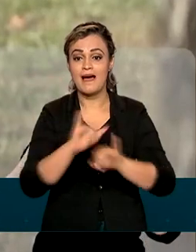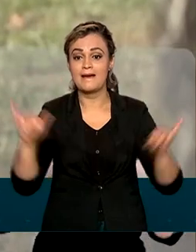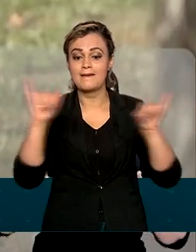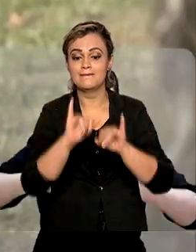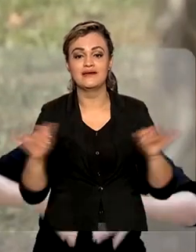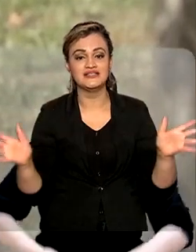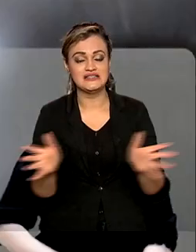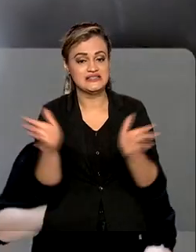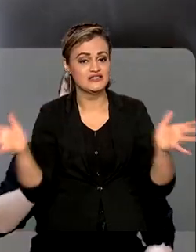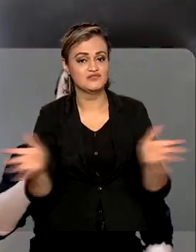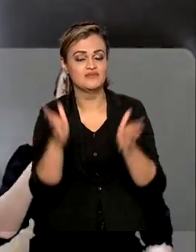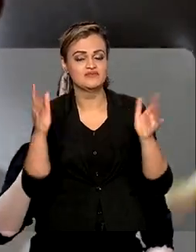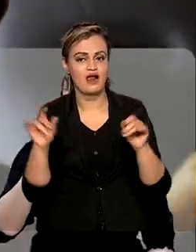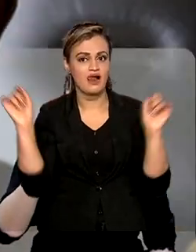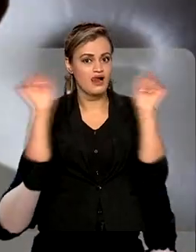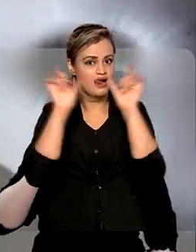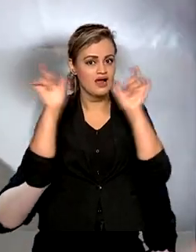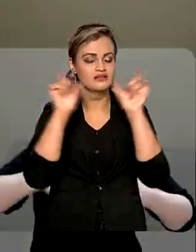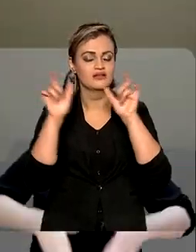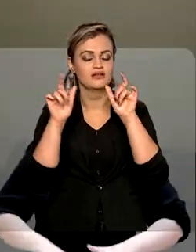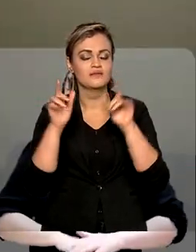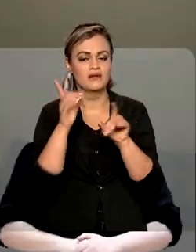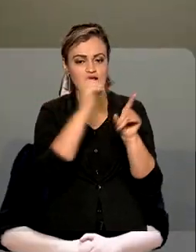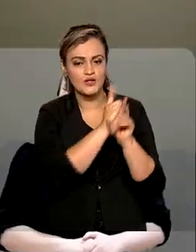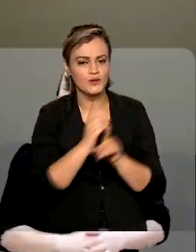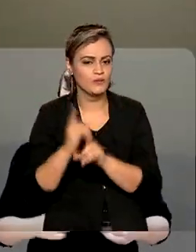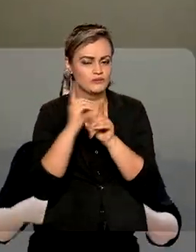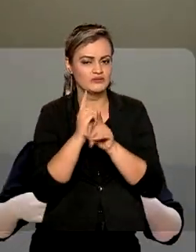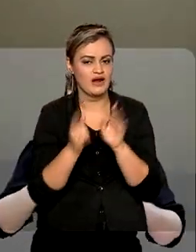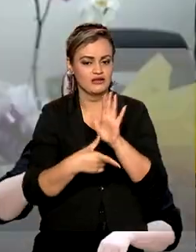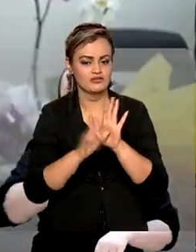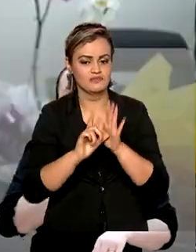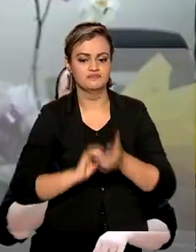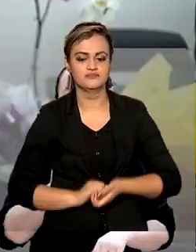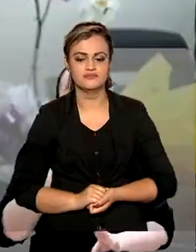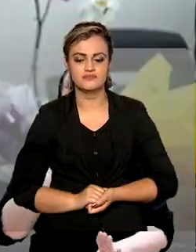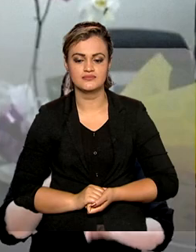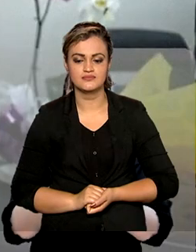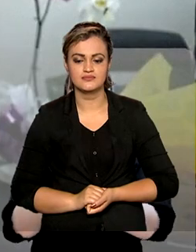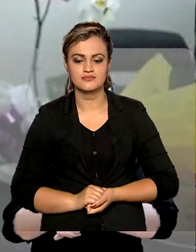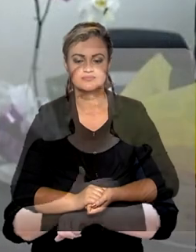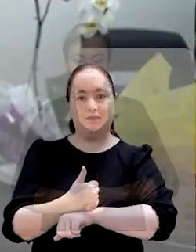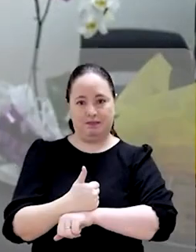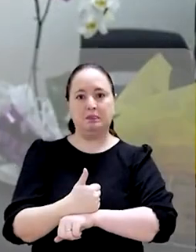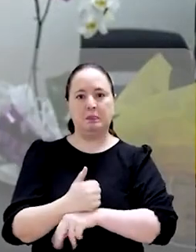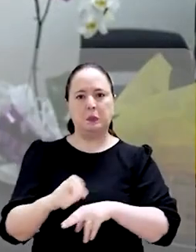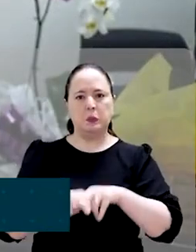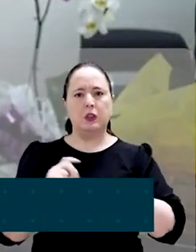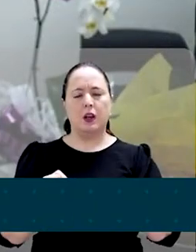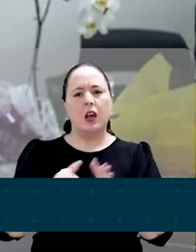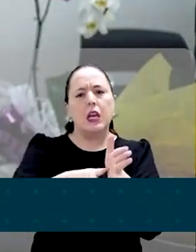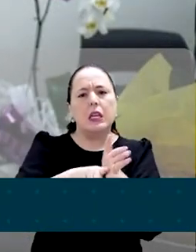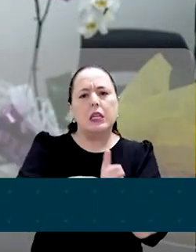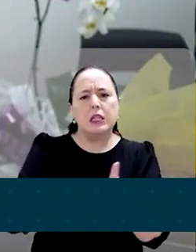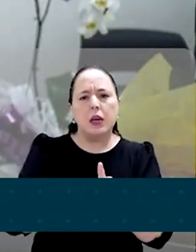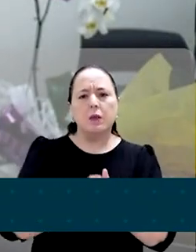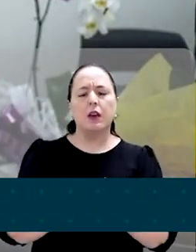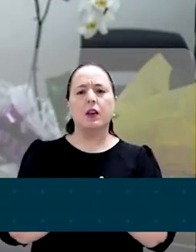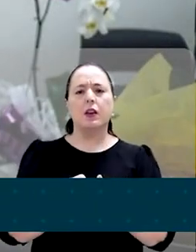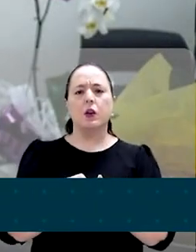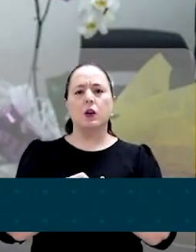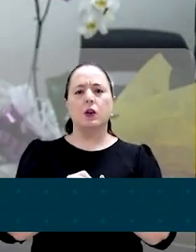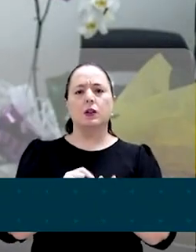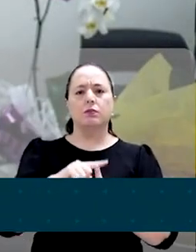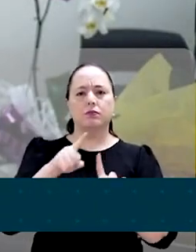já foi lançada alertando para o diagnóstico precoce. O diagnóstico precoce, por meio de exames de